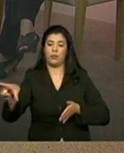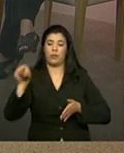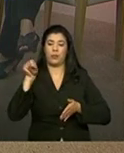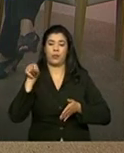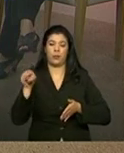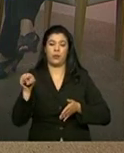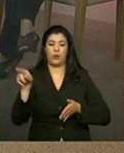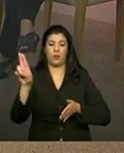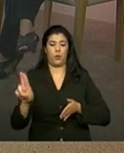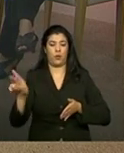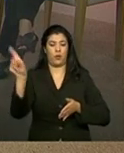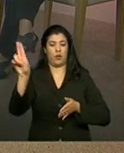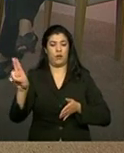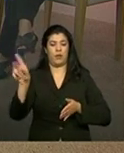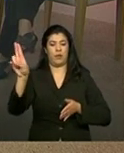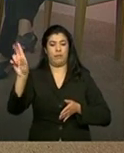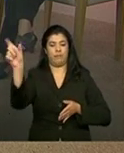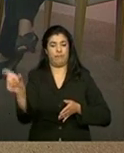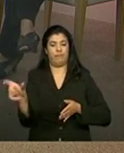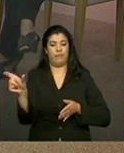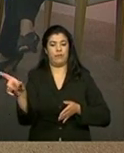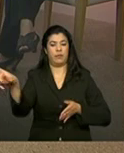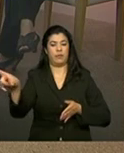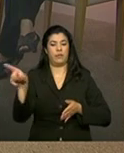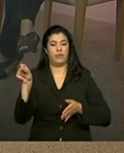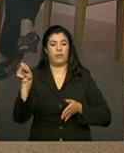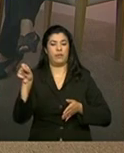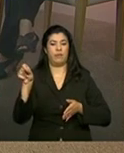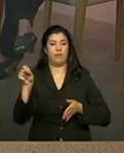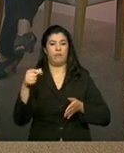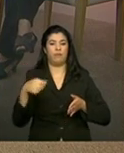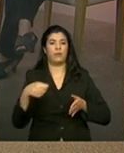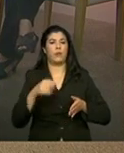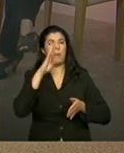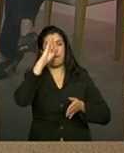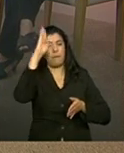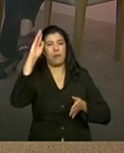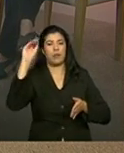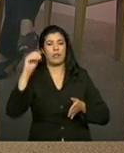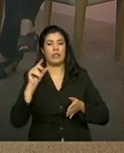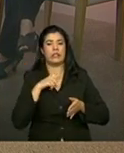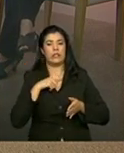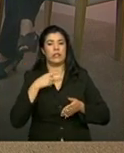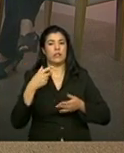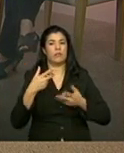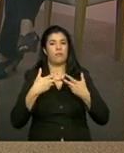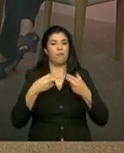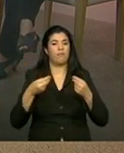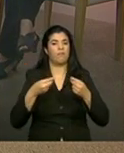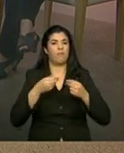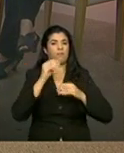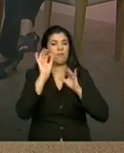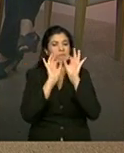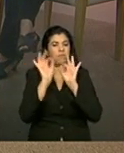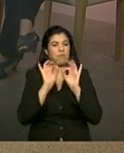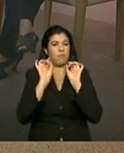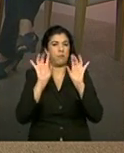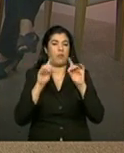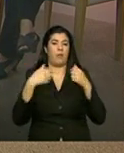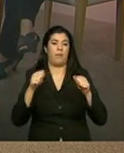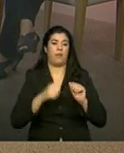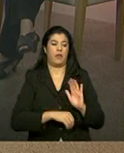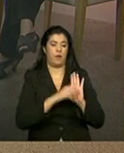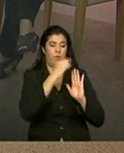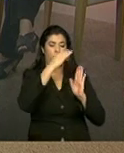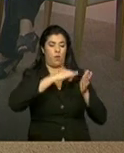usuário que está em situação prioritária, como são coisas muito específicas, é preciso um documento